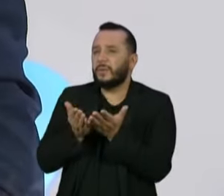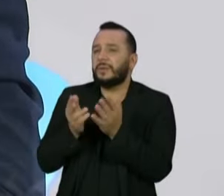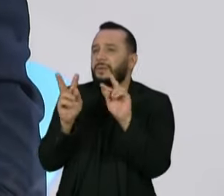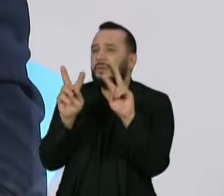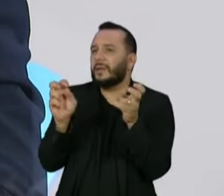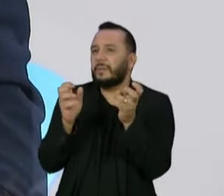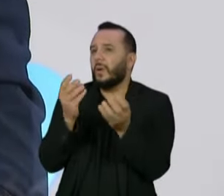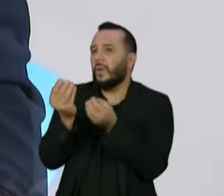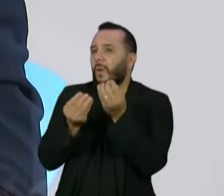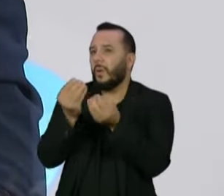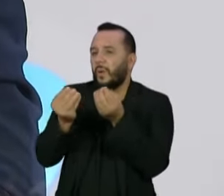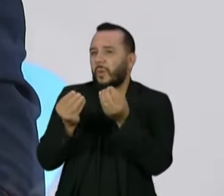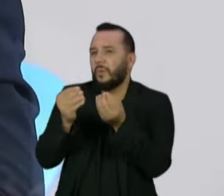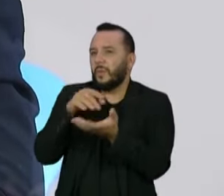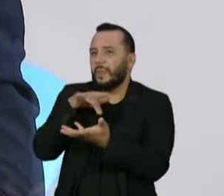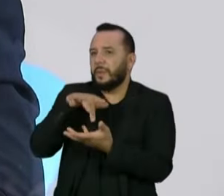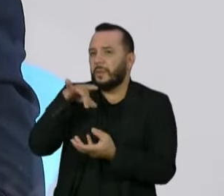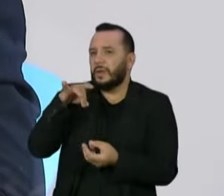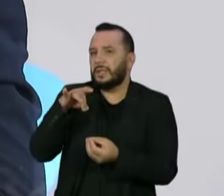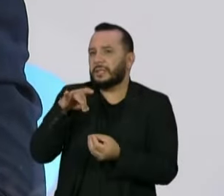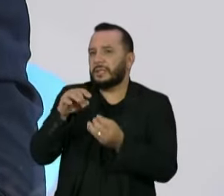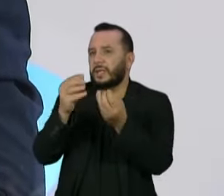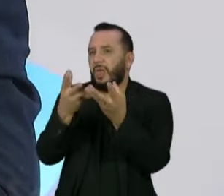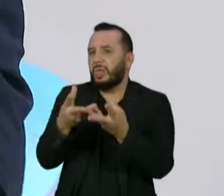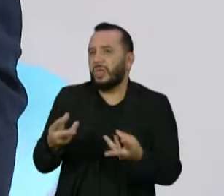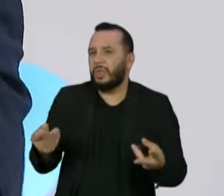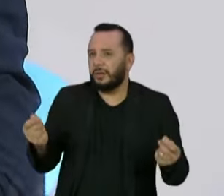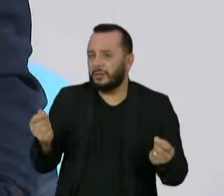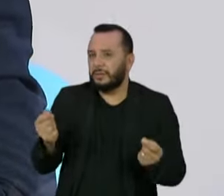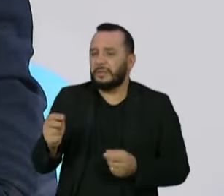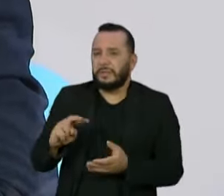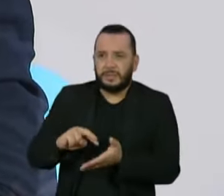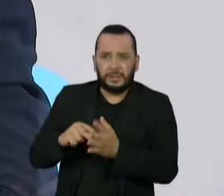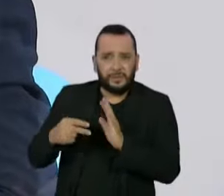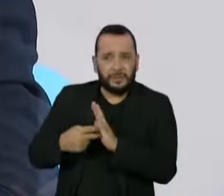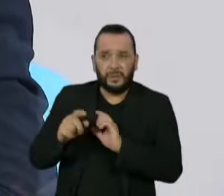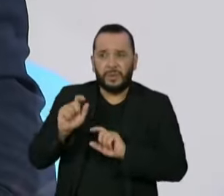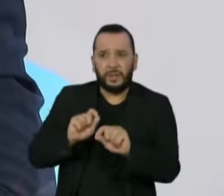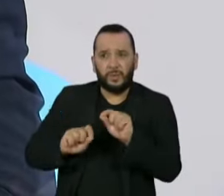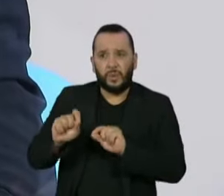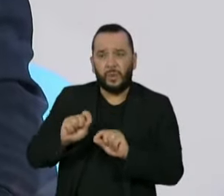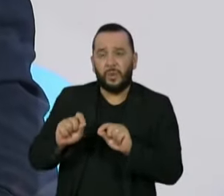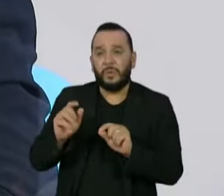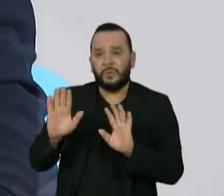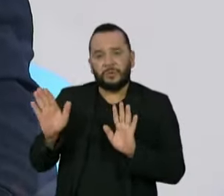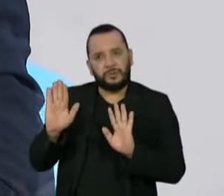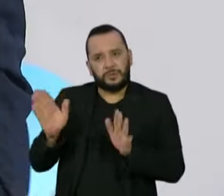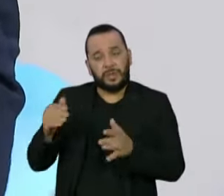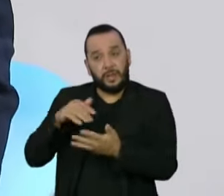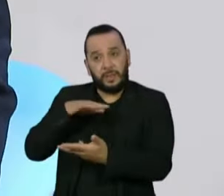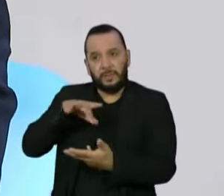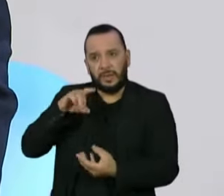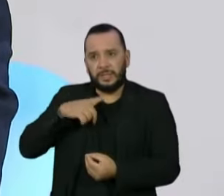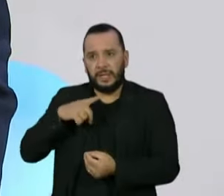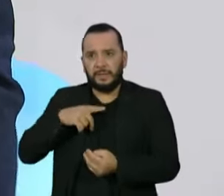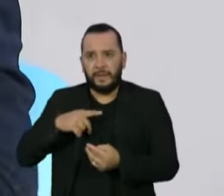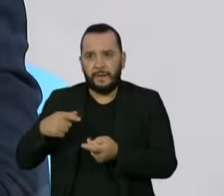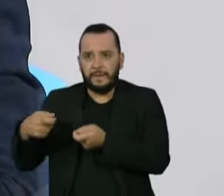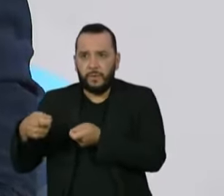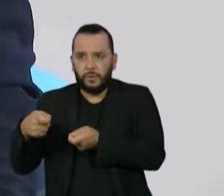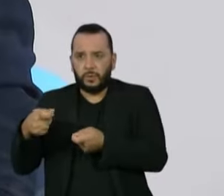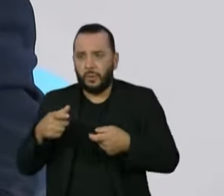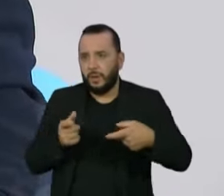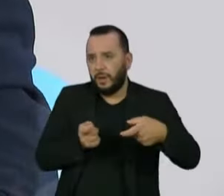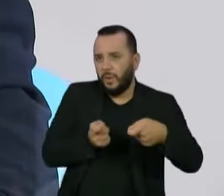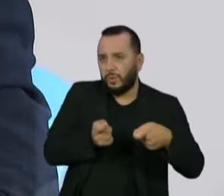nós temos que entender que essa é uma técnica de você fragilizar o sistema de freios e contrapesos que nós temos e que